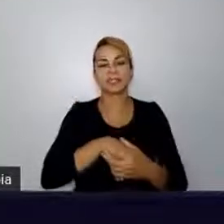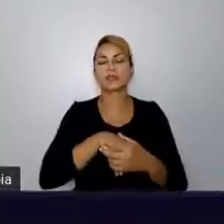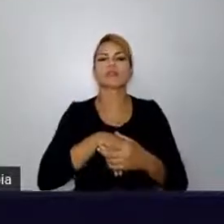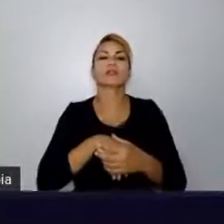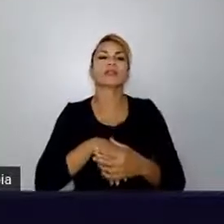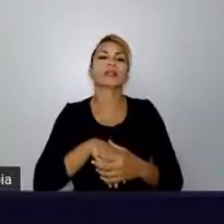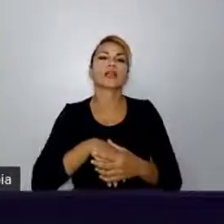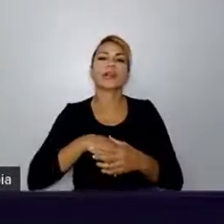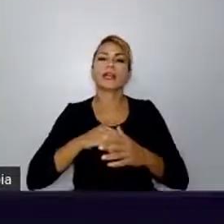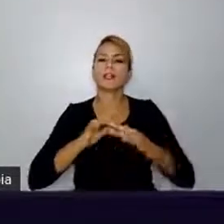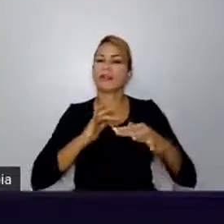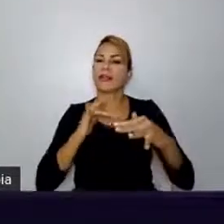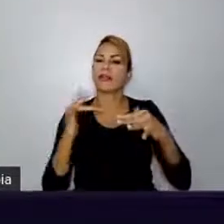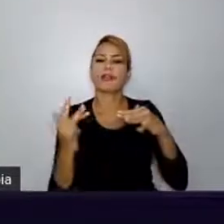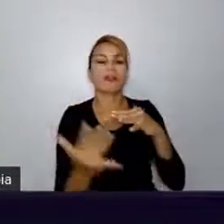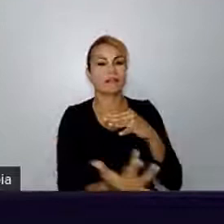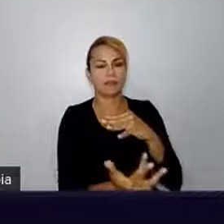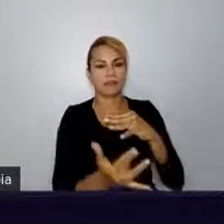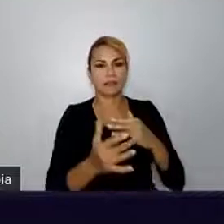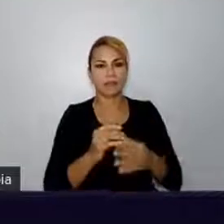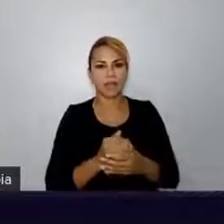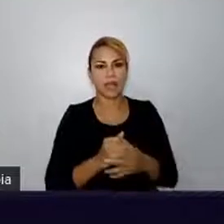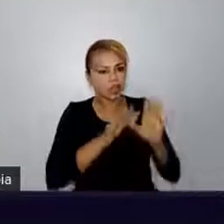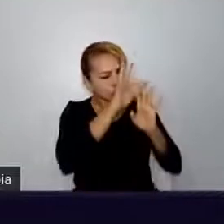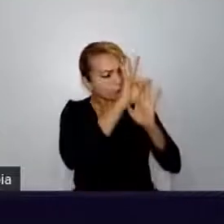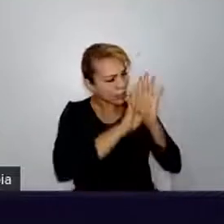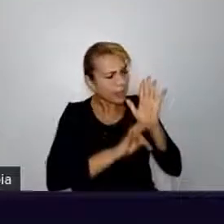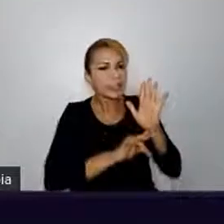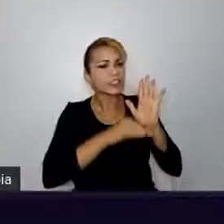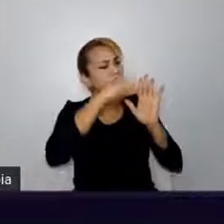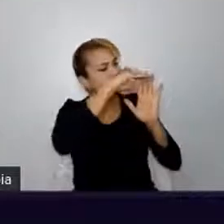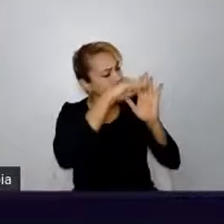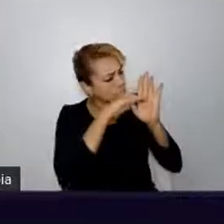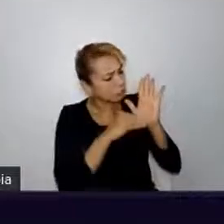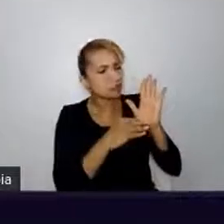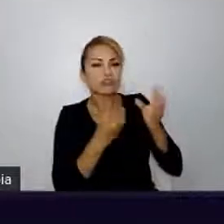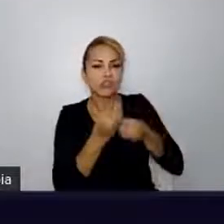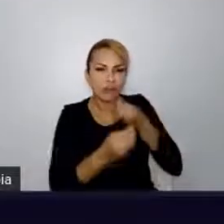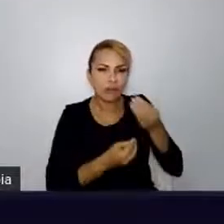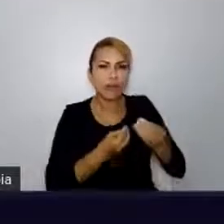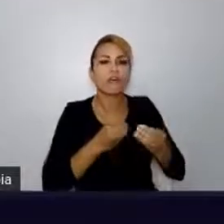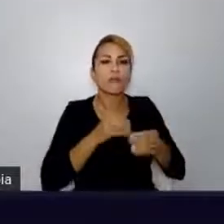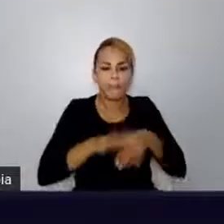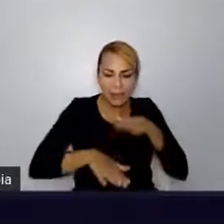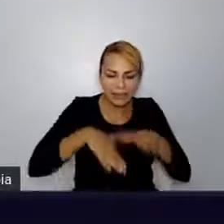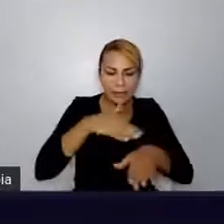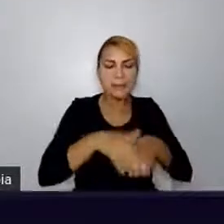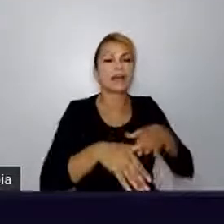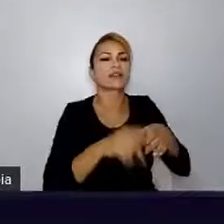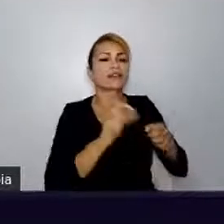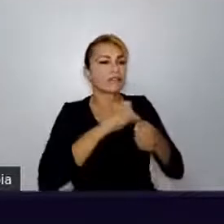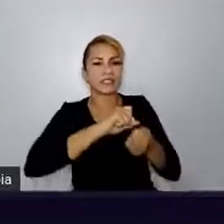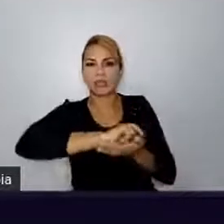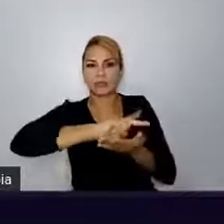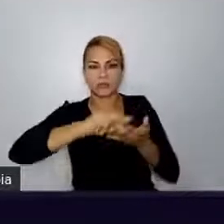Publicar um texto, um tutorial, um vídeo no YouTube para compartilhar conhecimento, né?